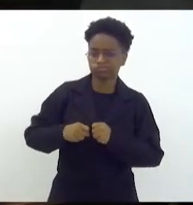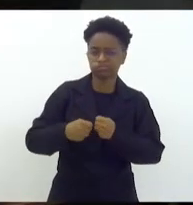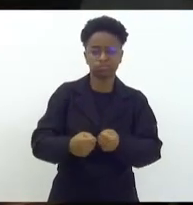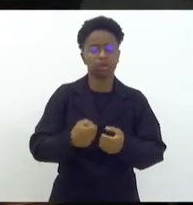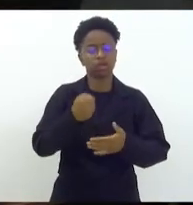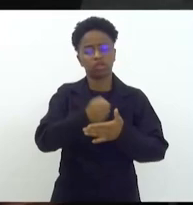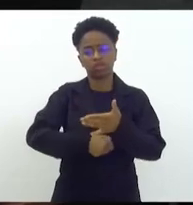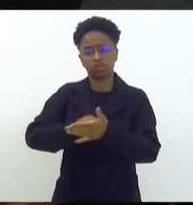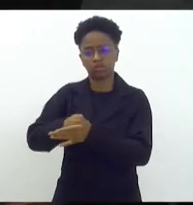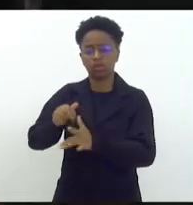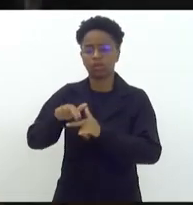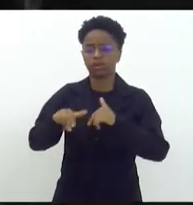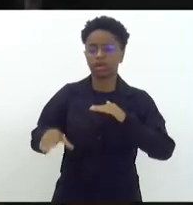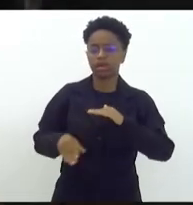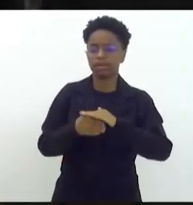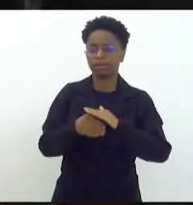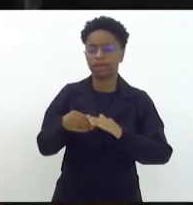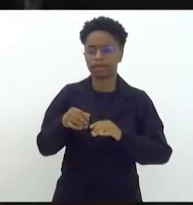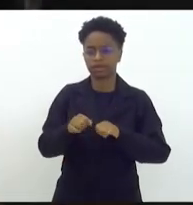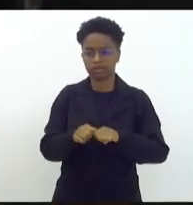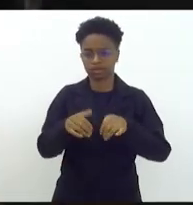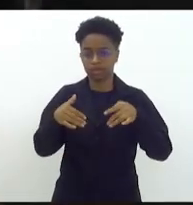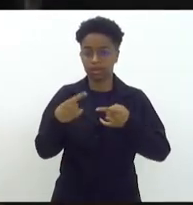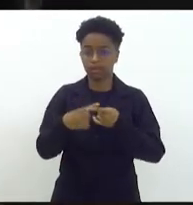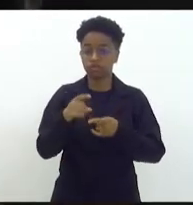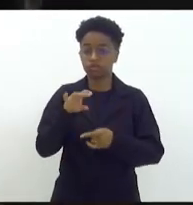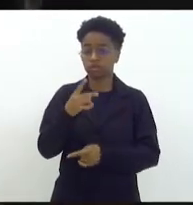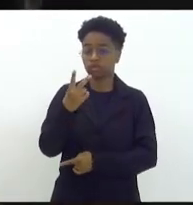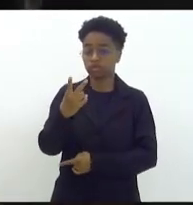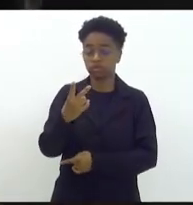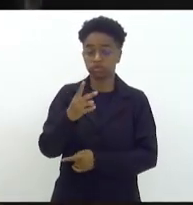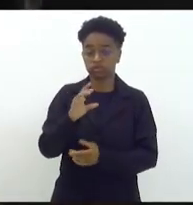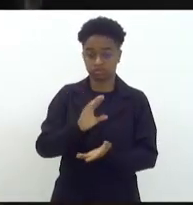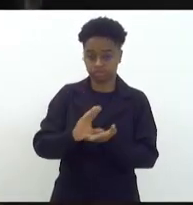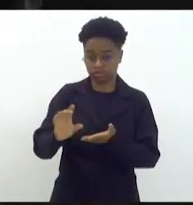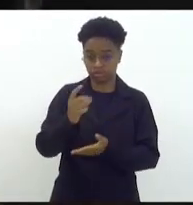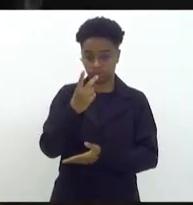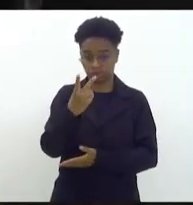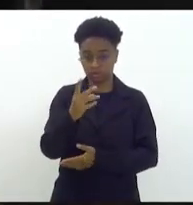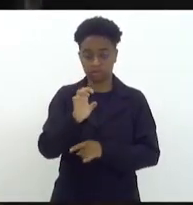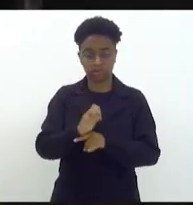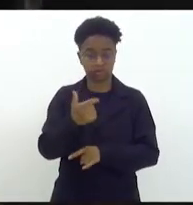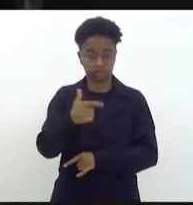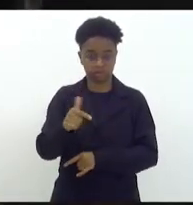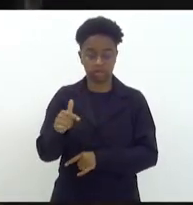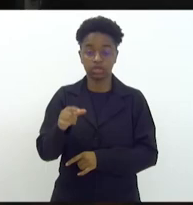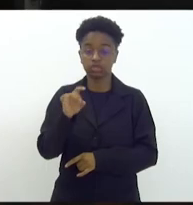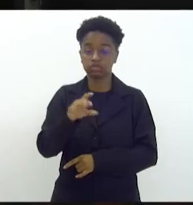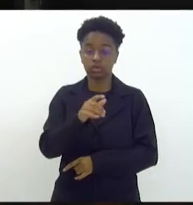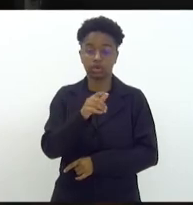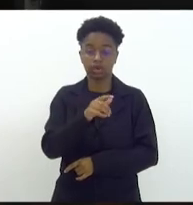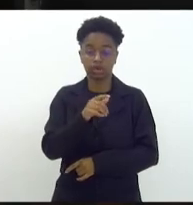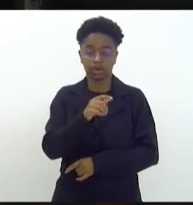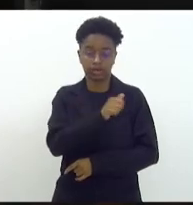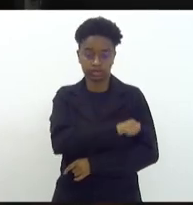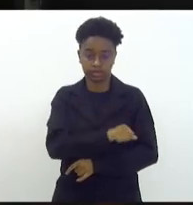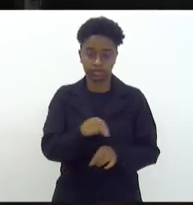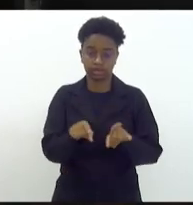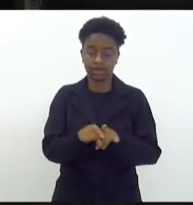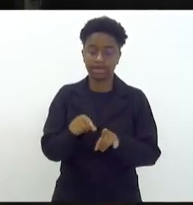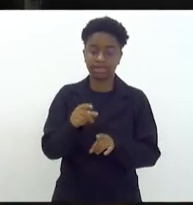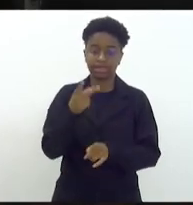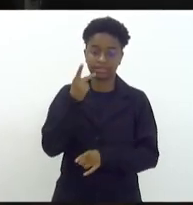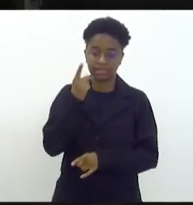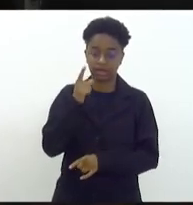pelas emendas parlamentares que só dois estados no Brasil não têm, lamentavelmente, só Rio de Janeiro e Ceará, e que a gente